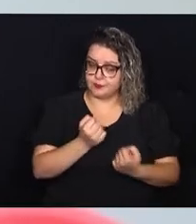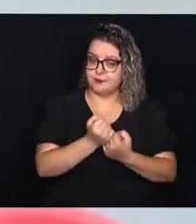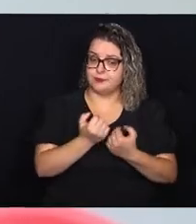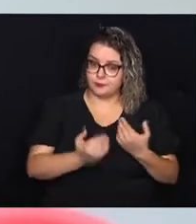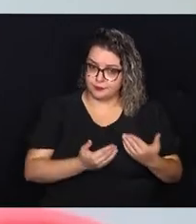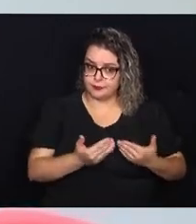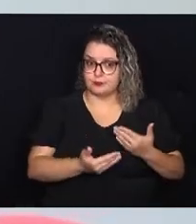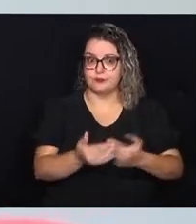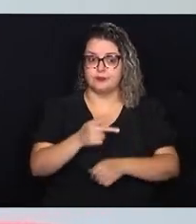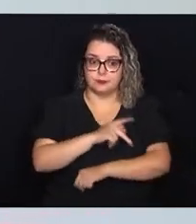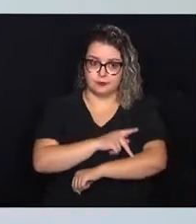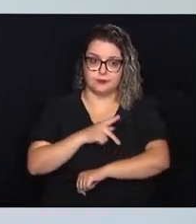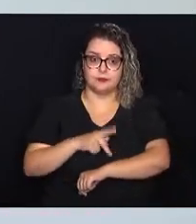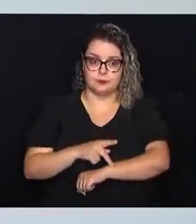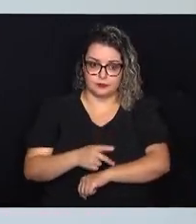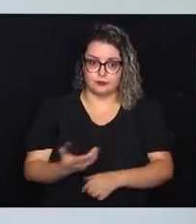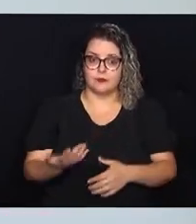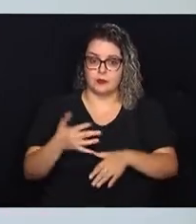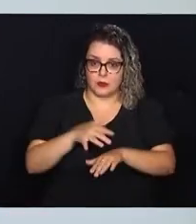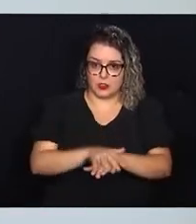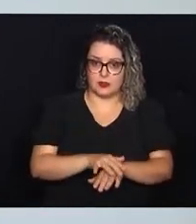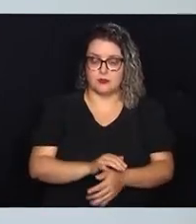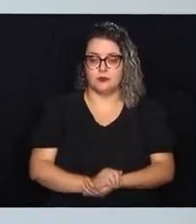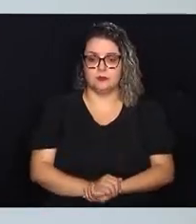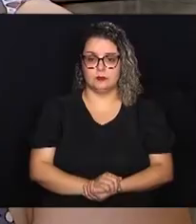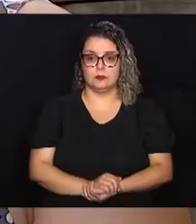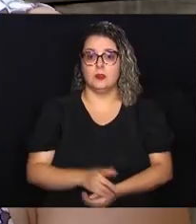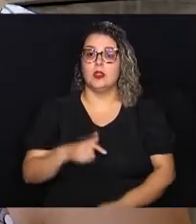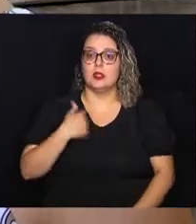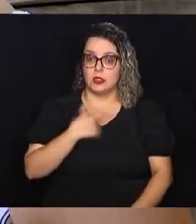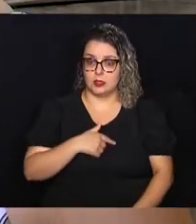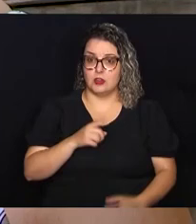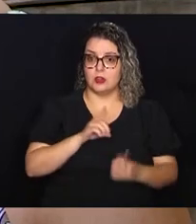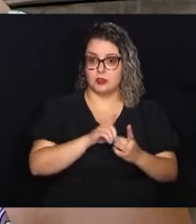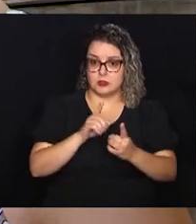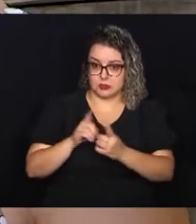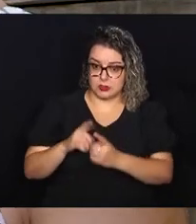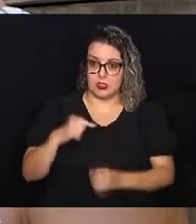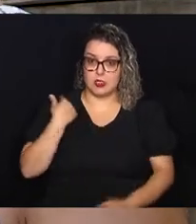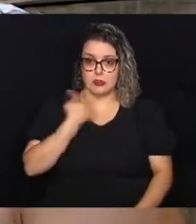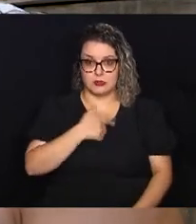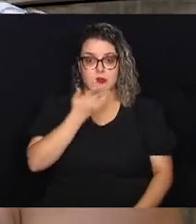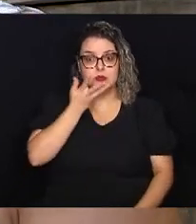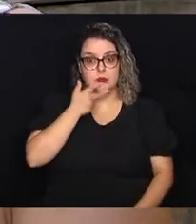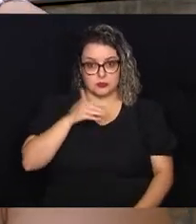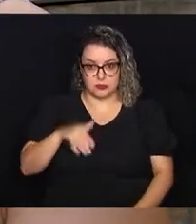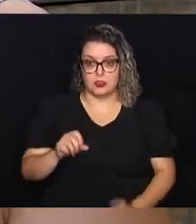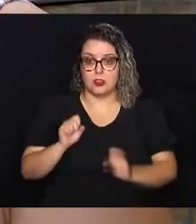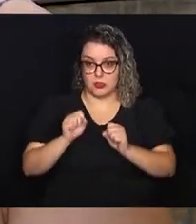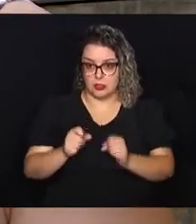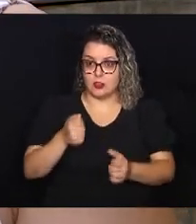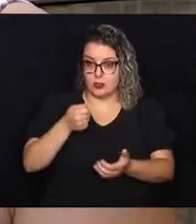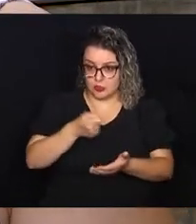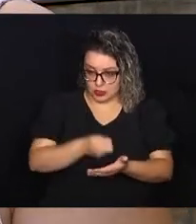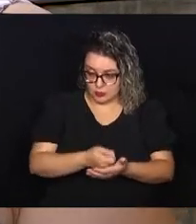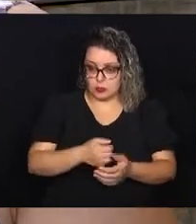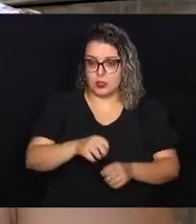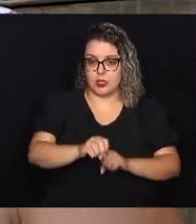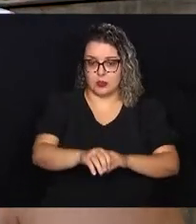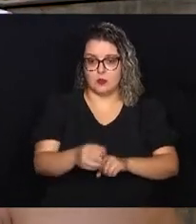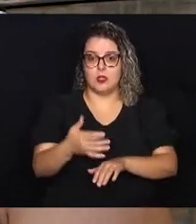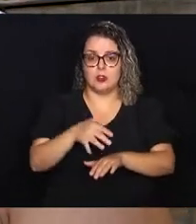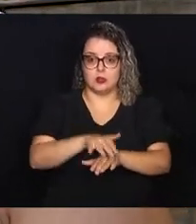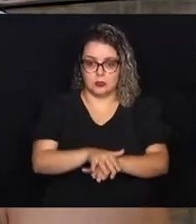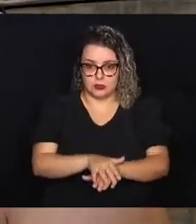apoio aos processos pedagógicos inclusivos. Para que a gente possa atender as nossas crianças e possa cumprir de